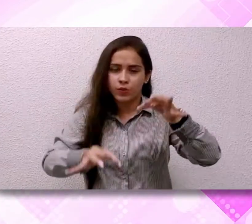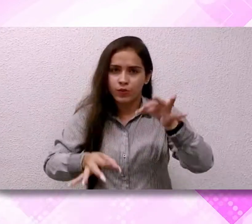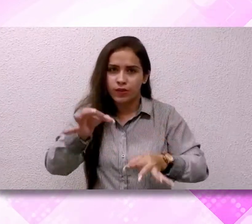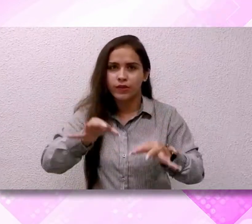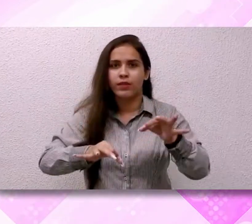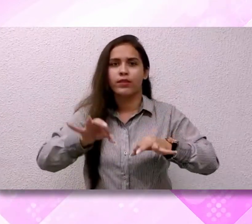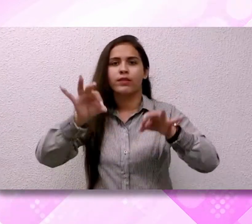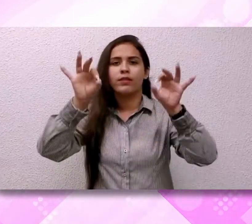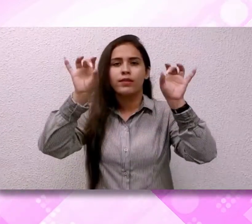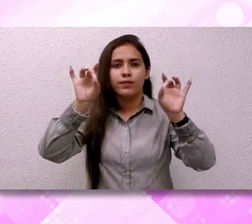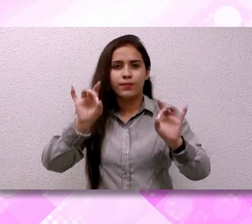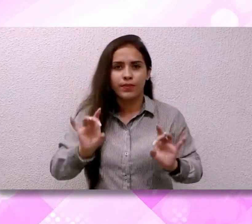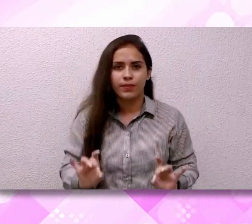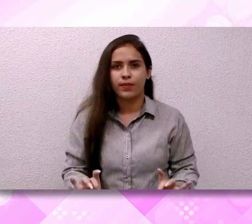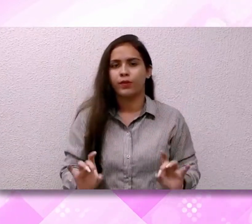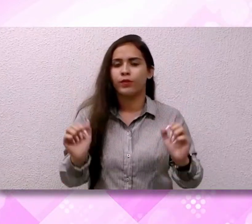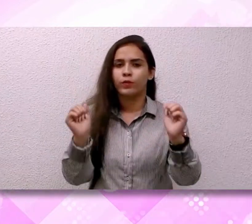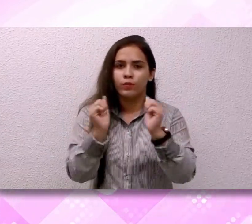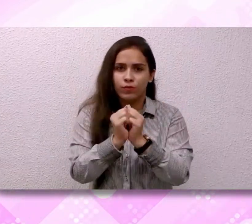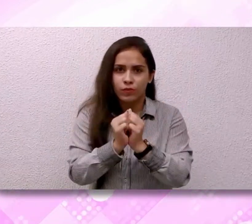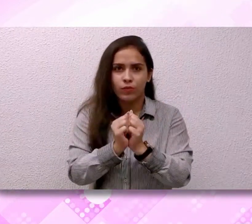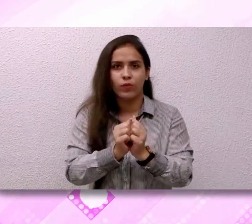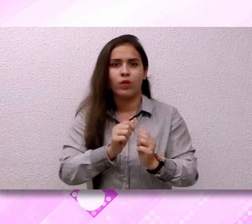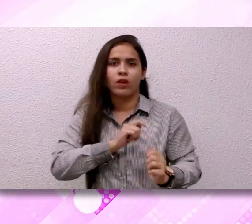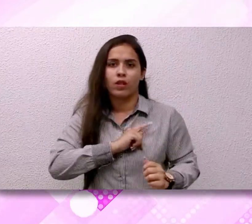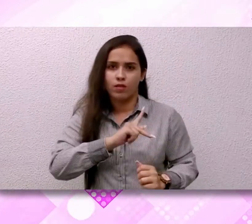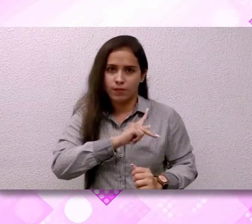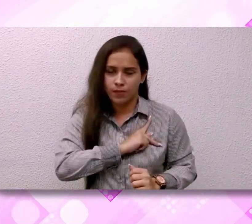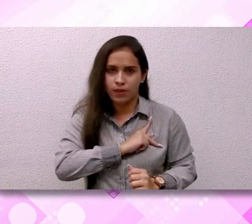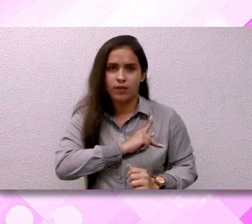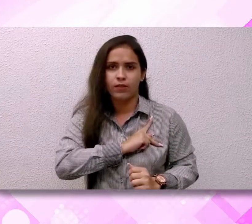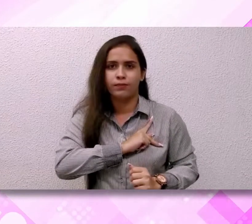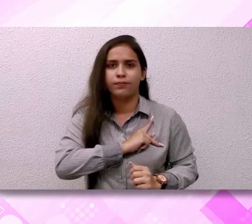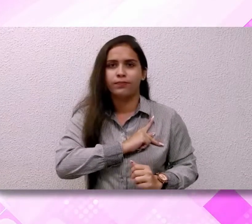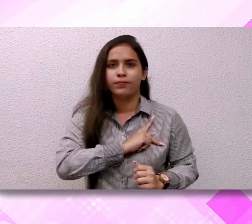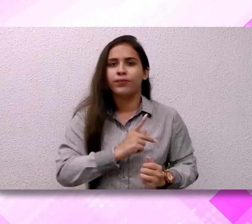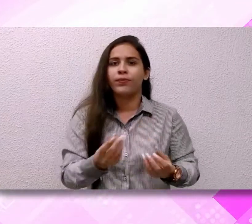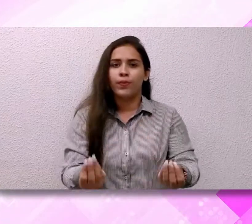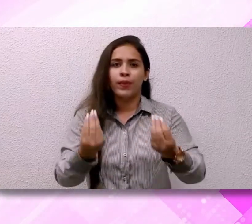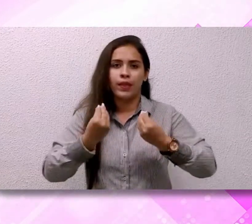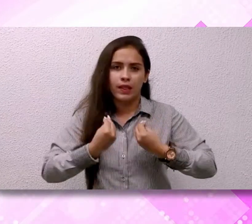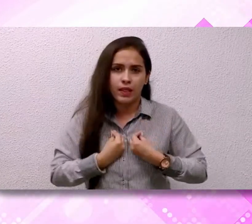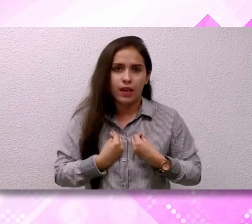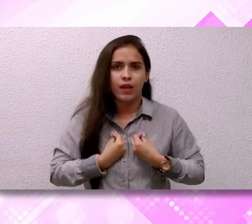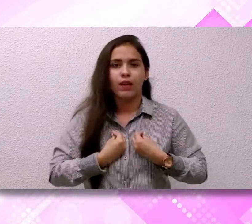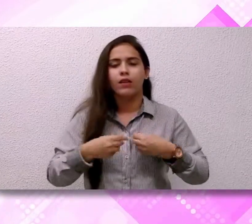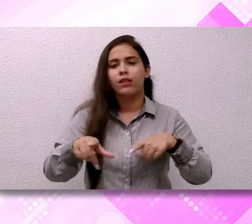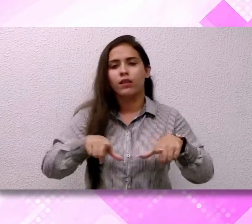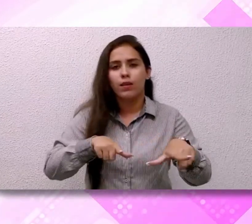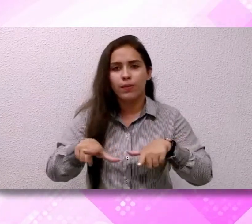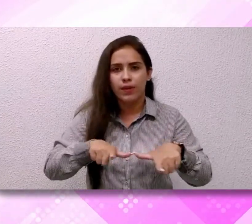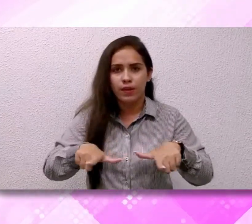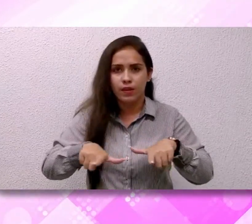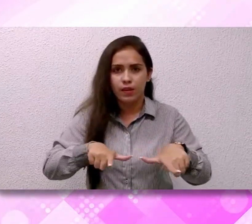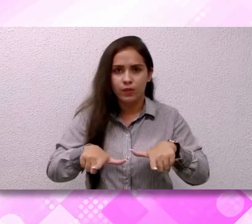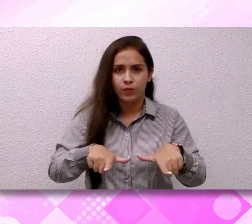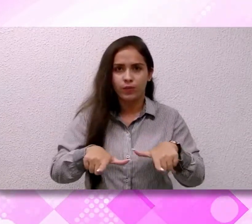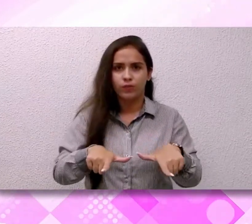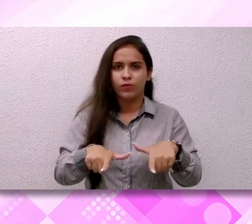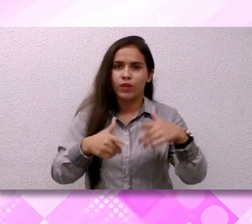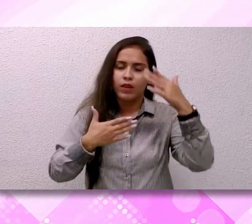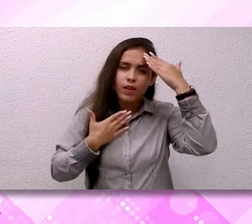Judiciário, em especial ao convênio que o mesmo tem com a APADA, por nos dar